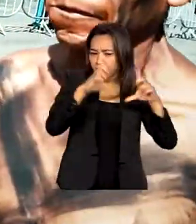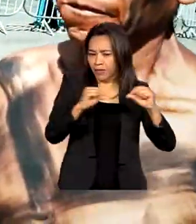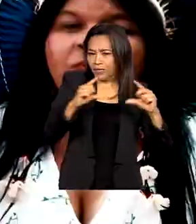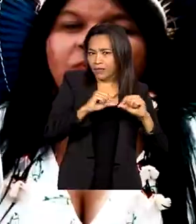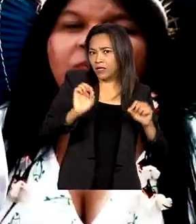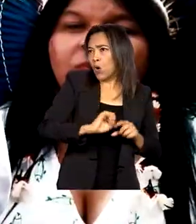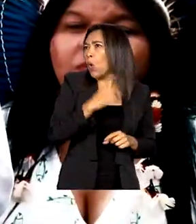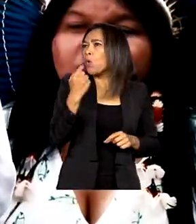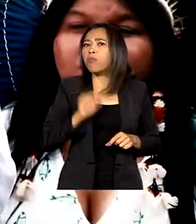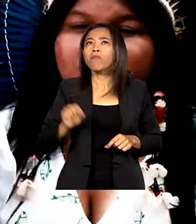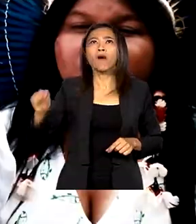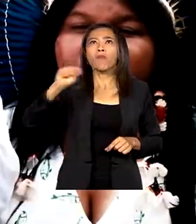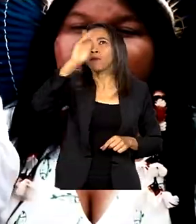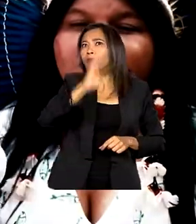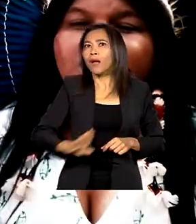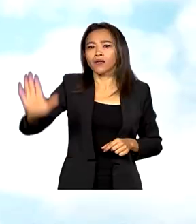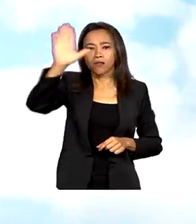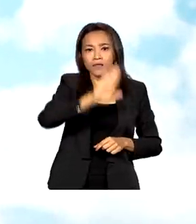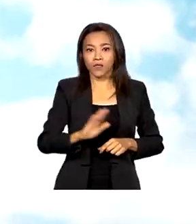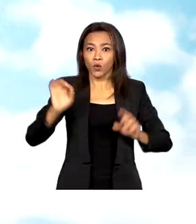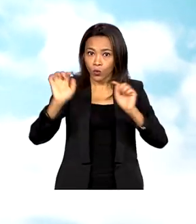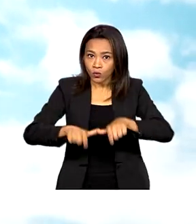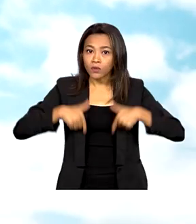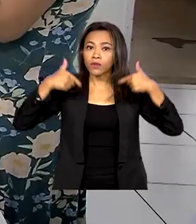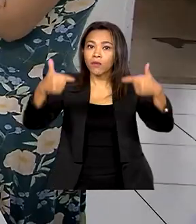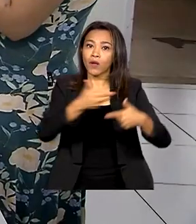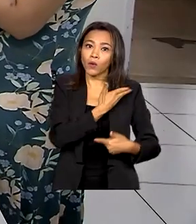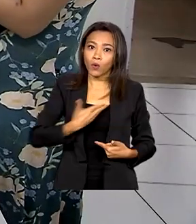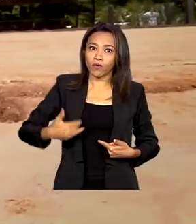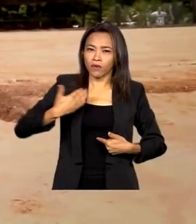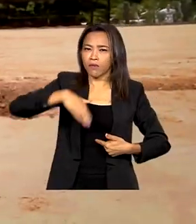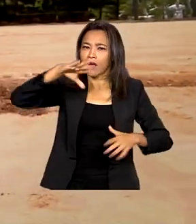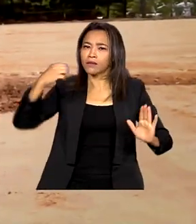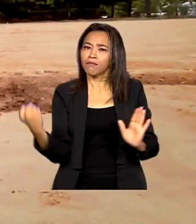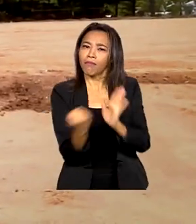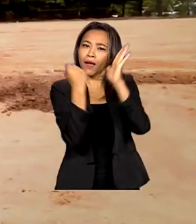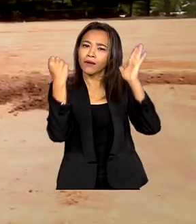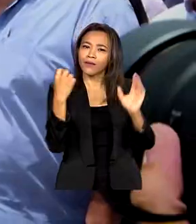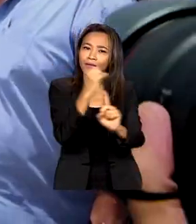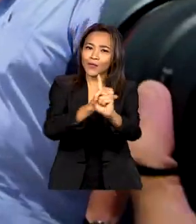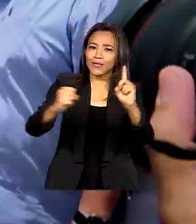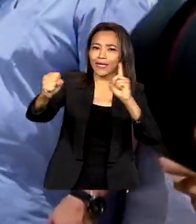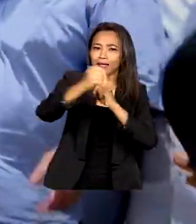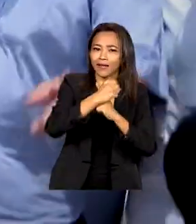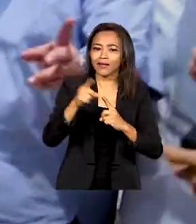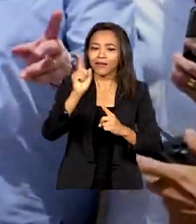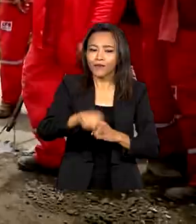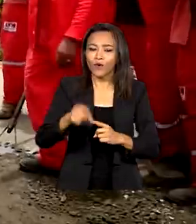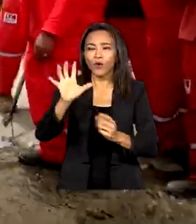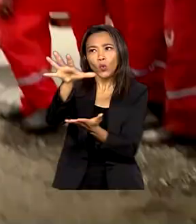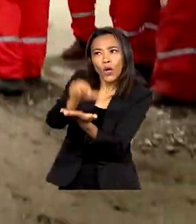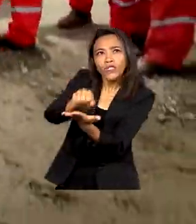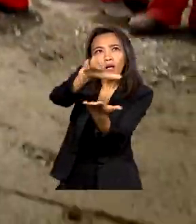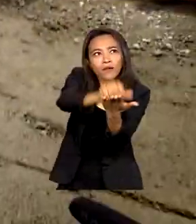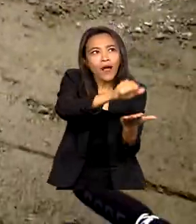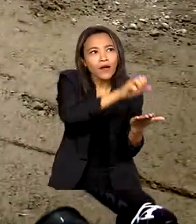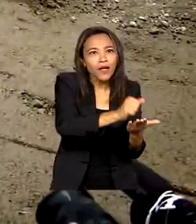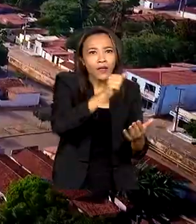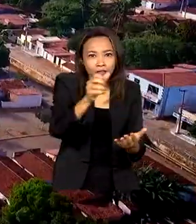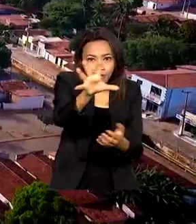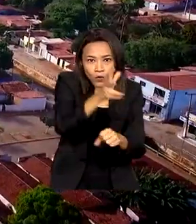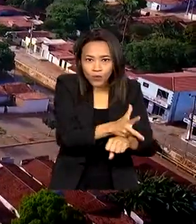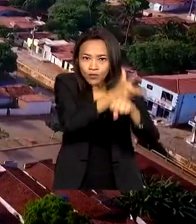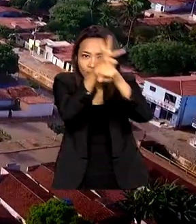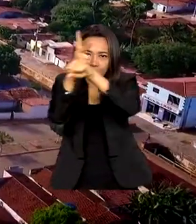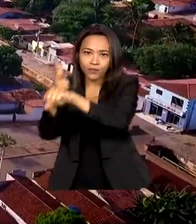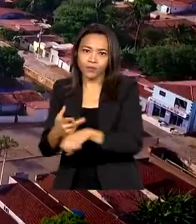outro canto, as ações governamentais que mais impactam a sociedade foram documentadas e mostradas para você,